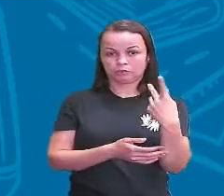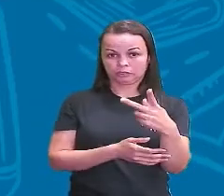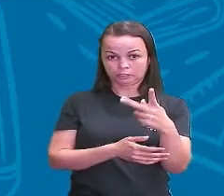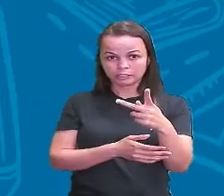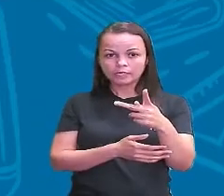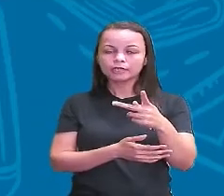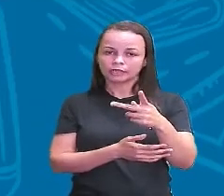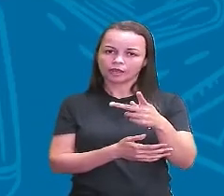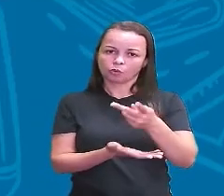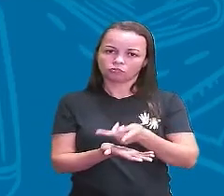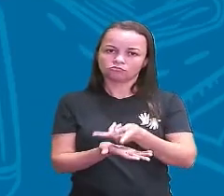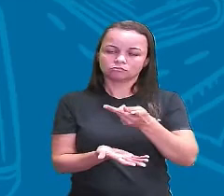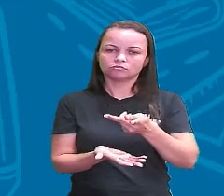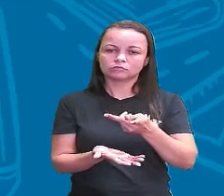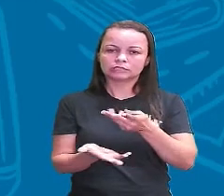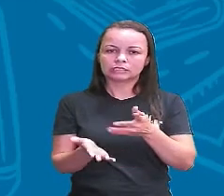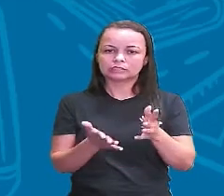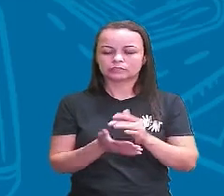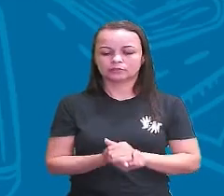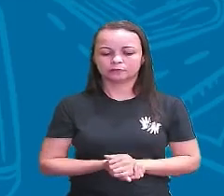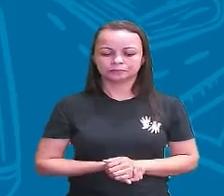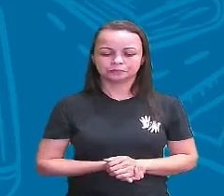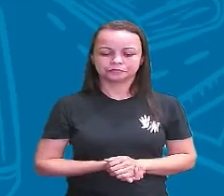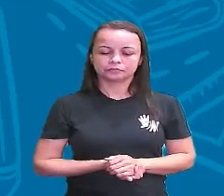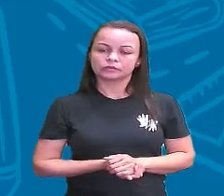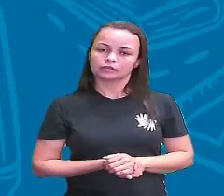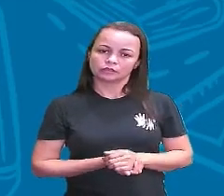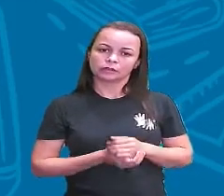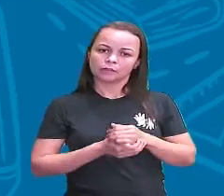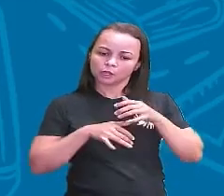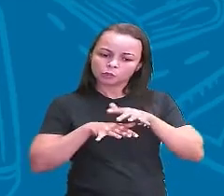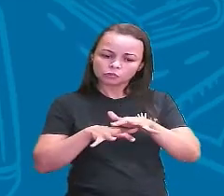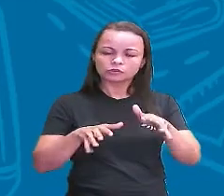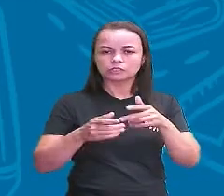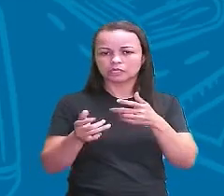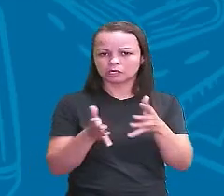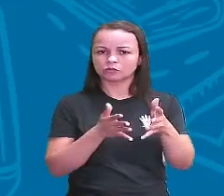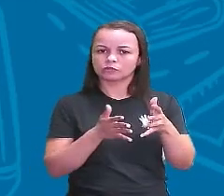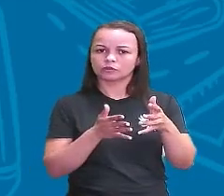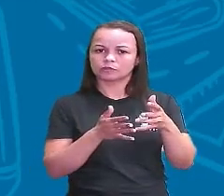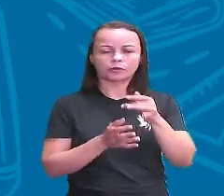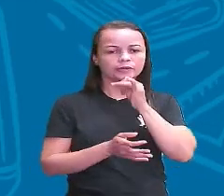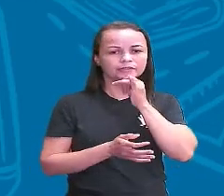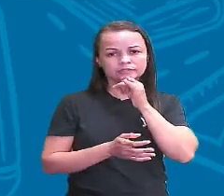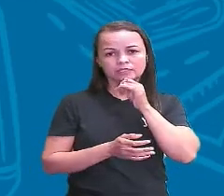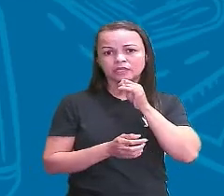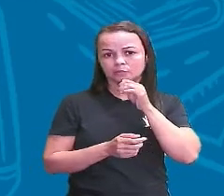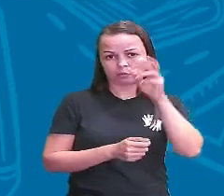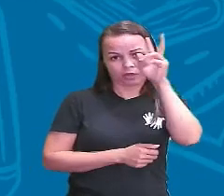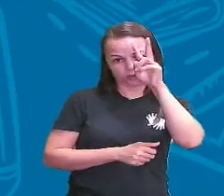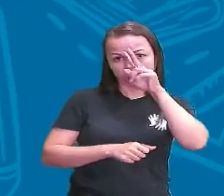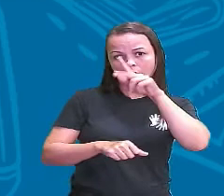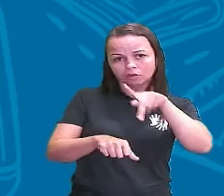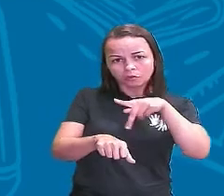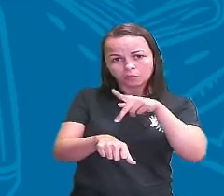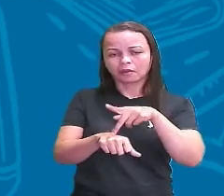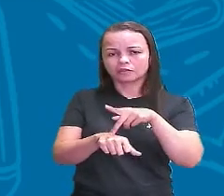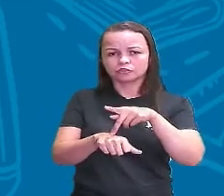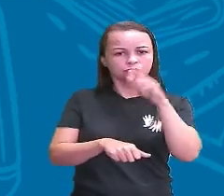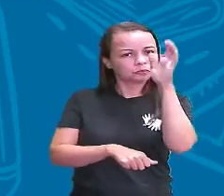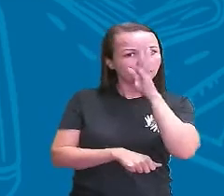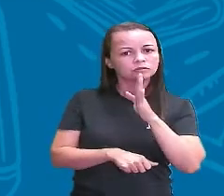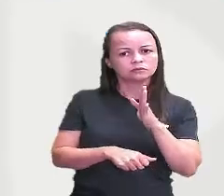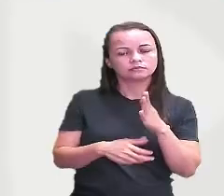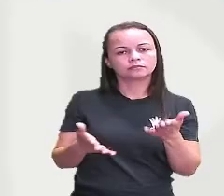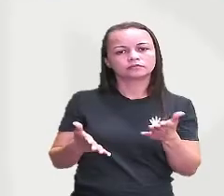ocasionou repercutiu, por exemplo, na história do nosso país na história do Brasil e